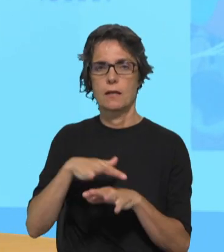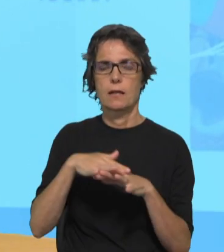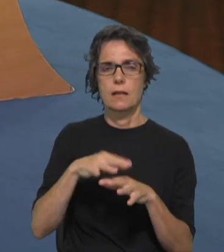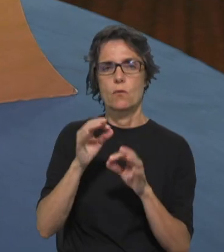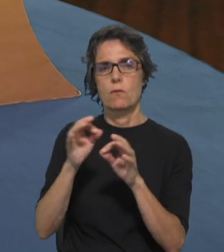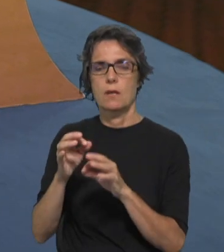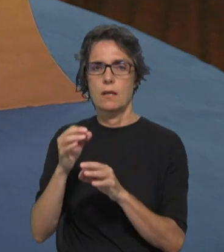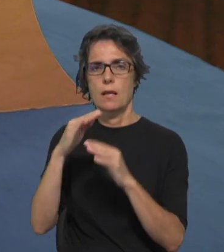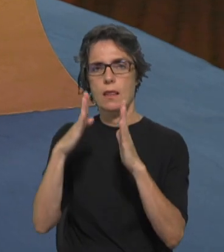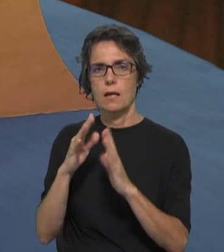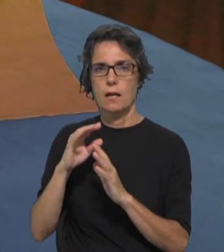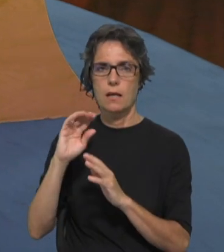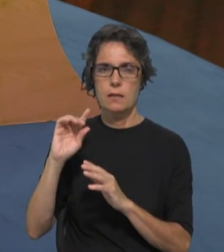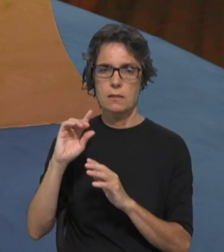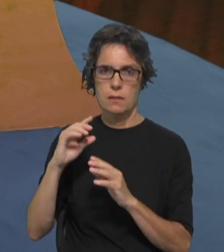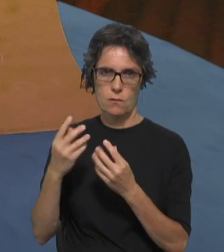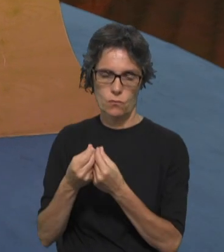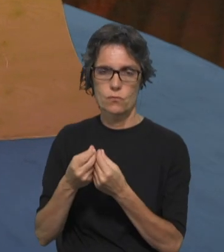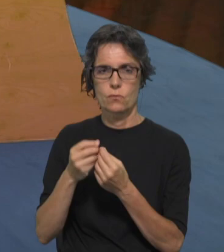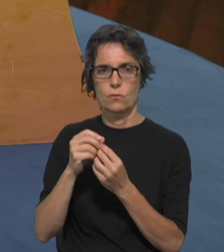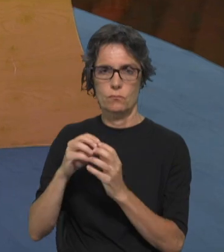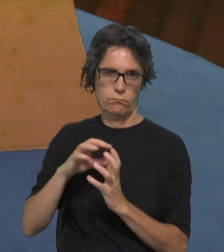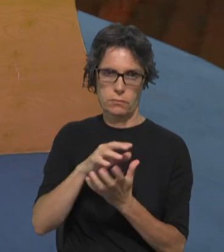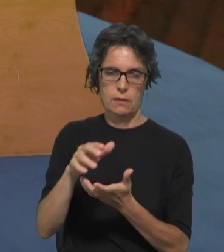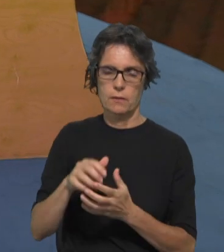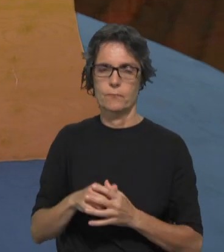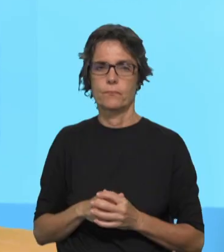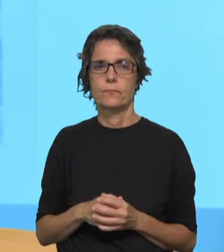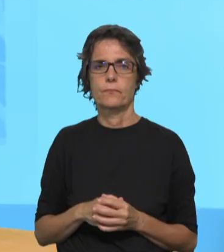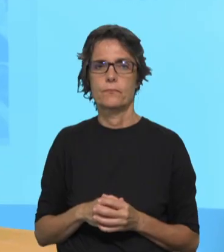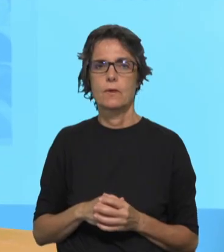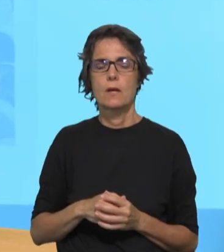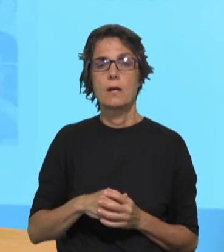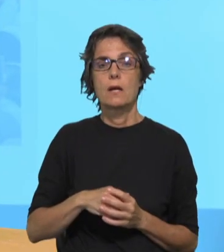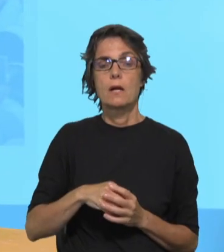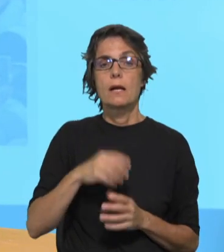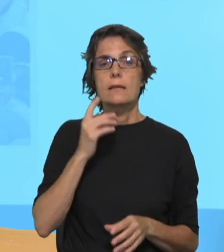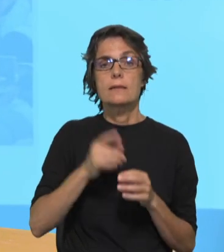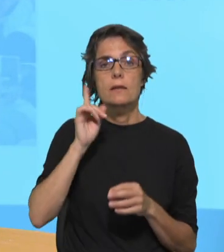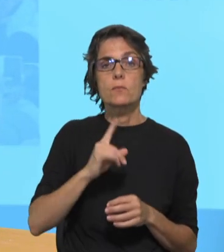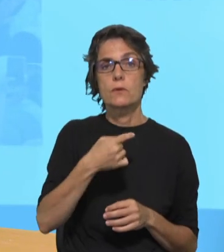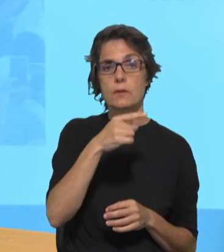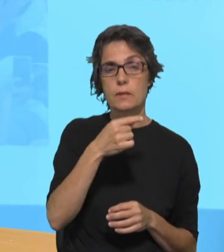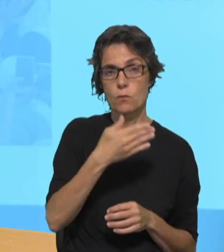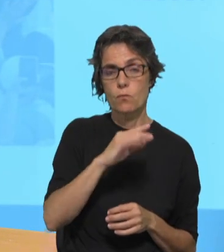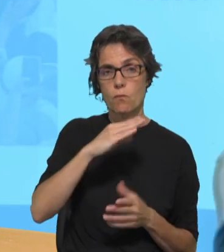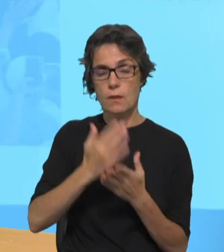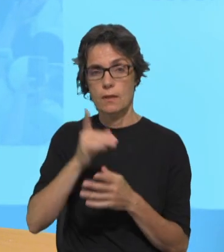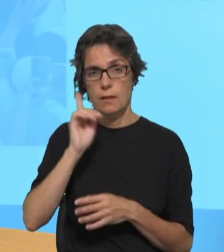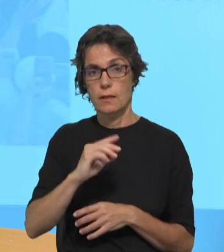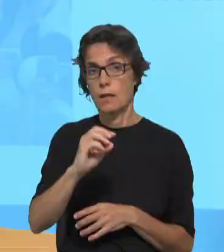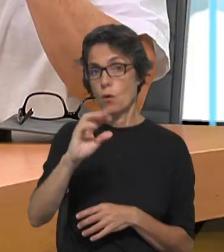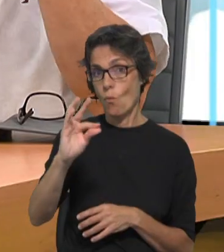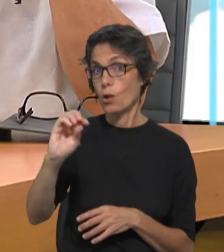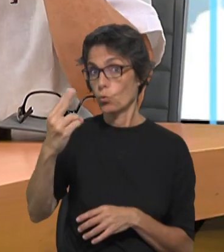obrigado por estarem aqui entre nós no programa Eclésia. Começou dia 1 de setembro, vai até dia 4, que é o dia de São Francisco, dia 64